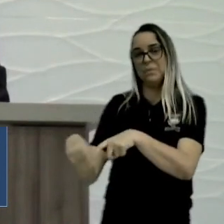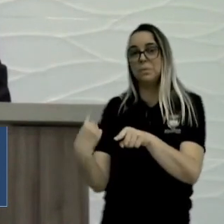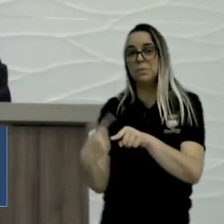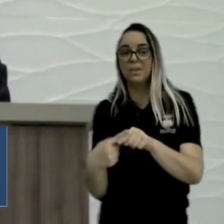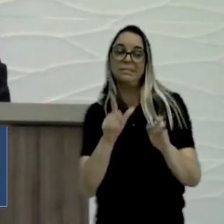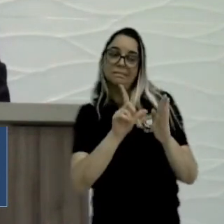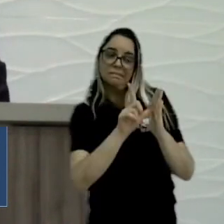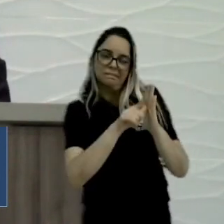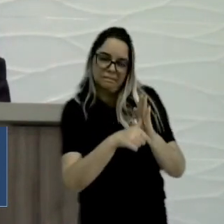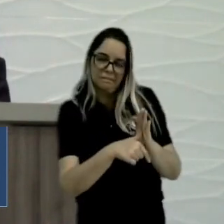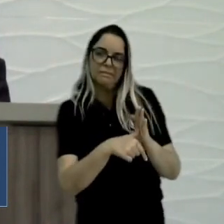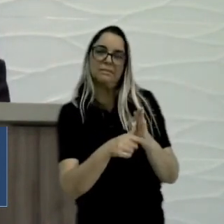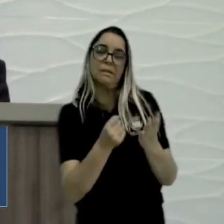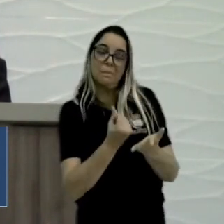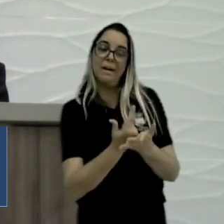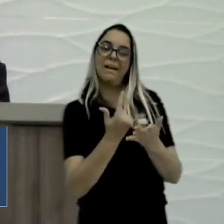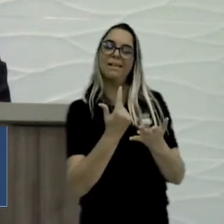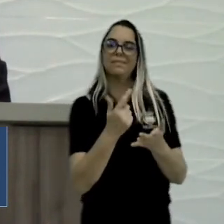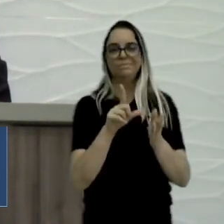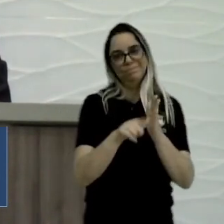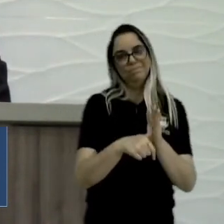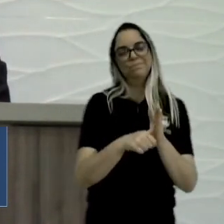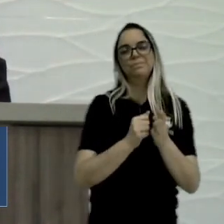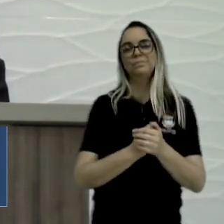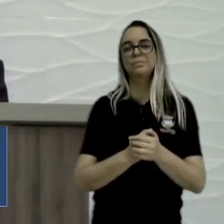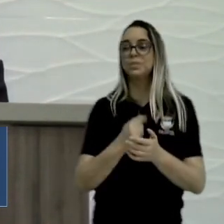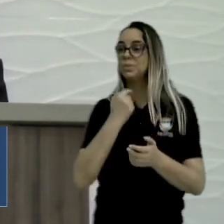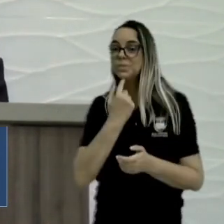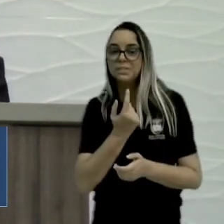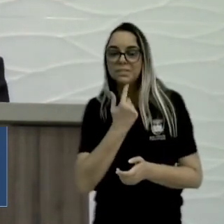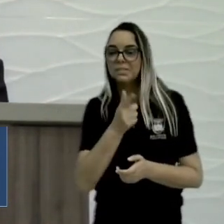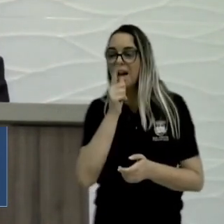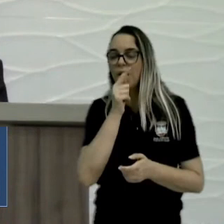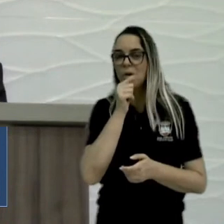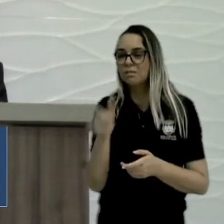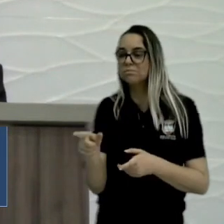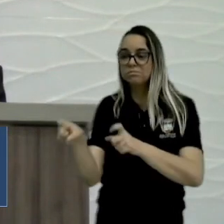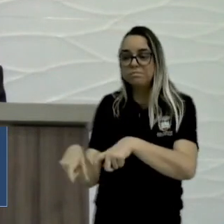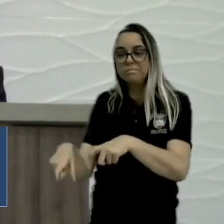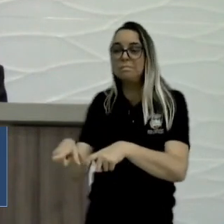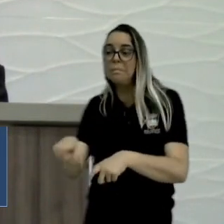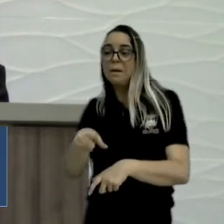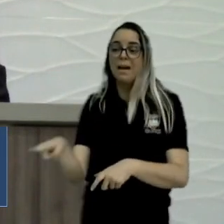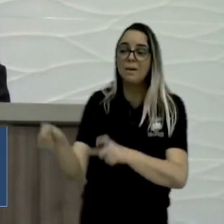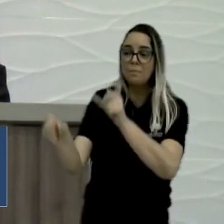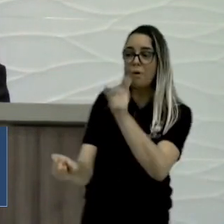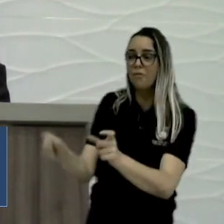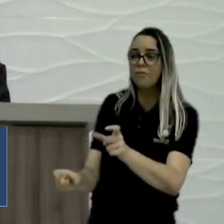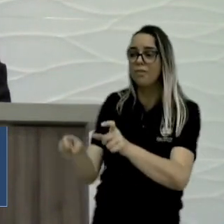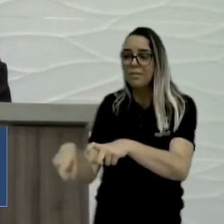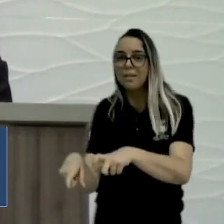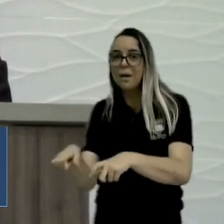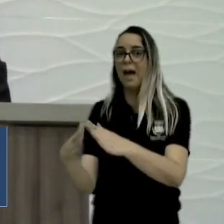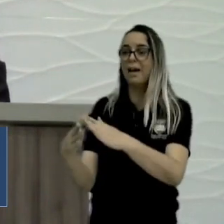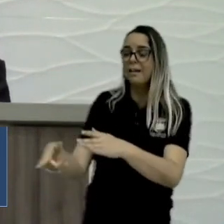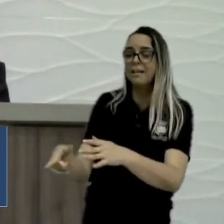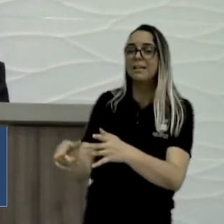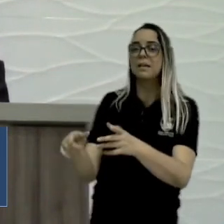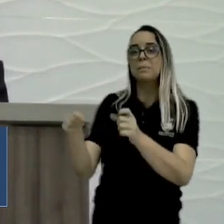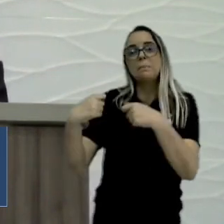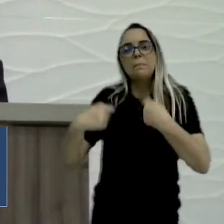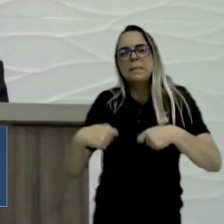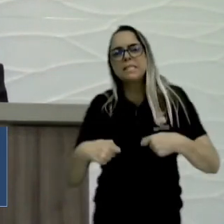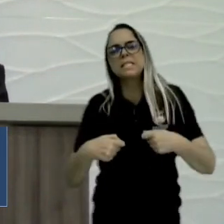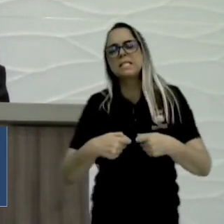e não estão conseguindo colocar água como o pessoal da zona rural realmente precisa e merece. cobre,